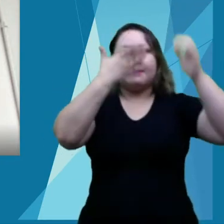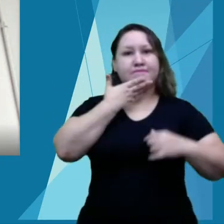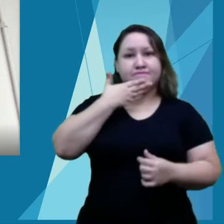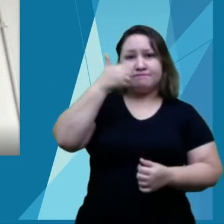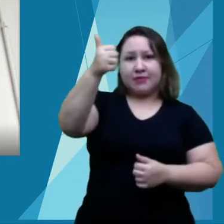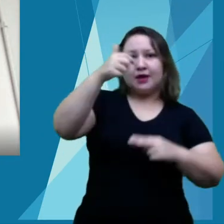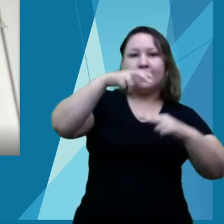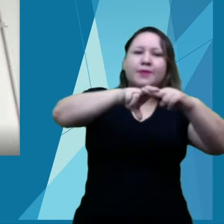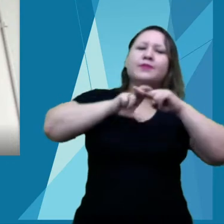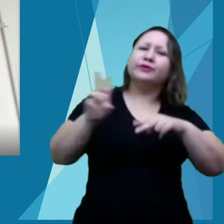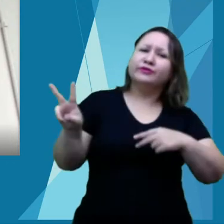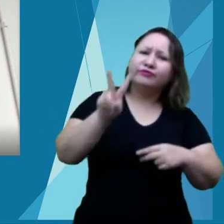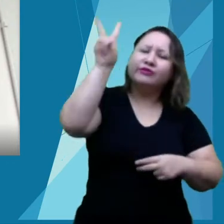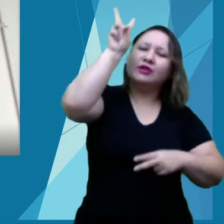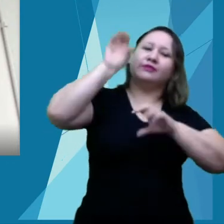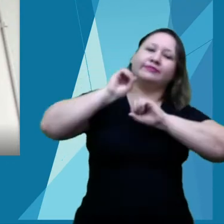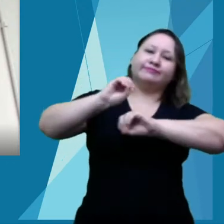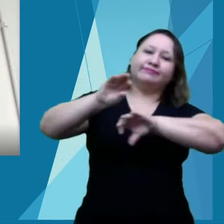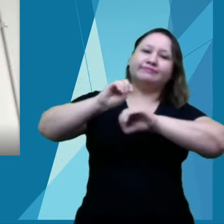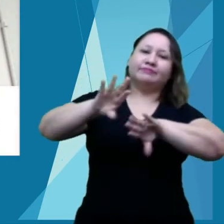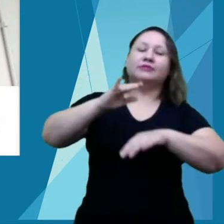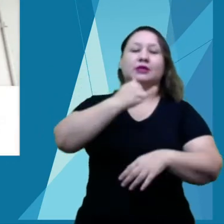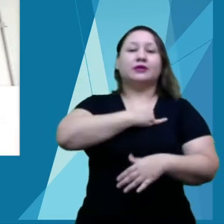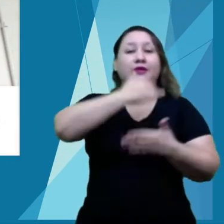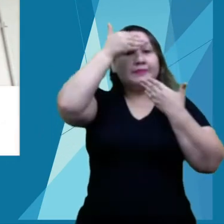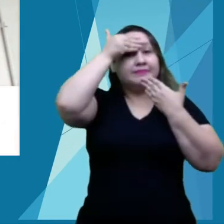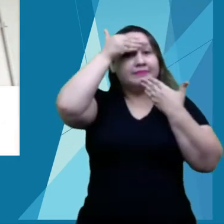valorizem a nossa educação. Meu muito obrigado.